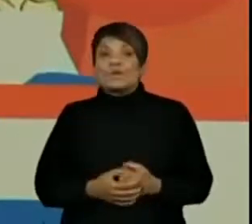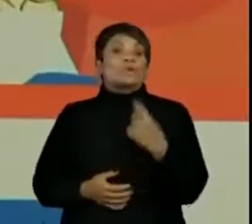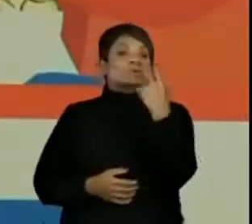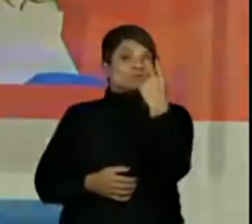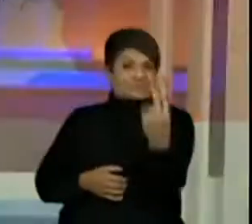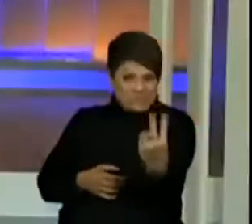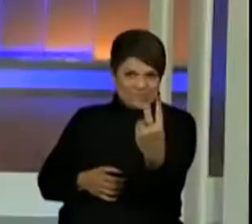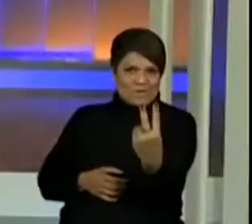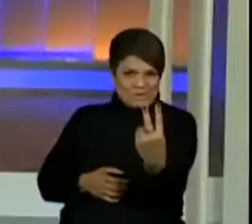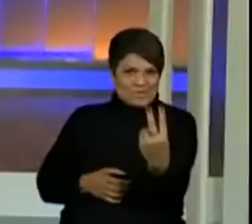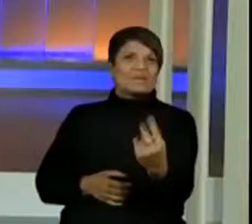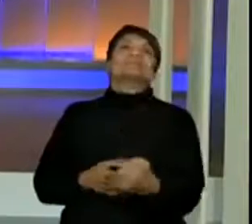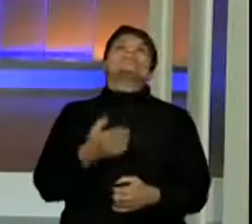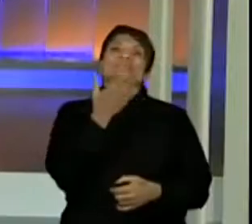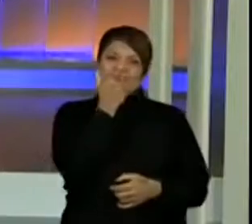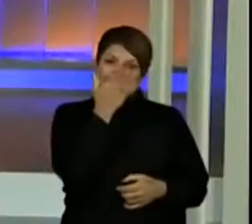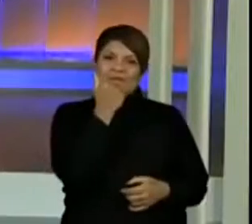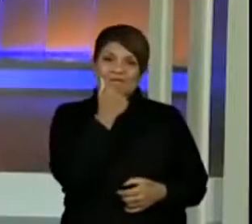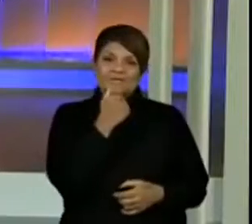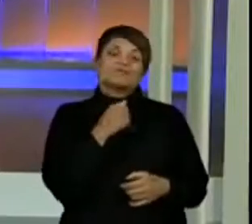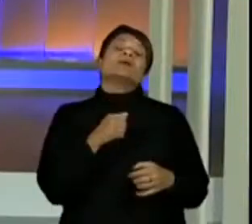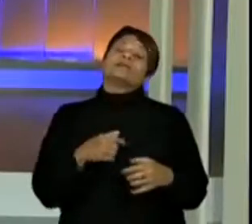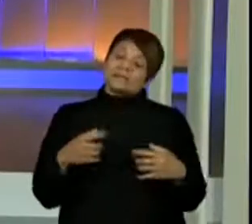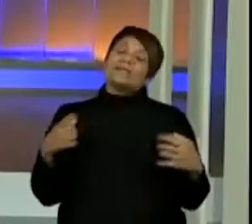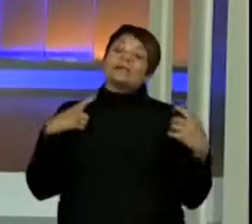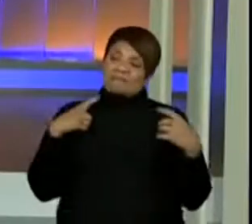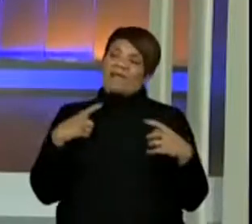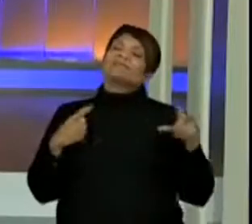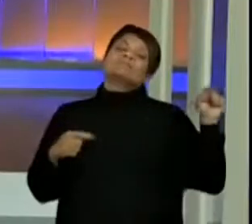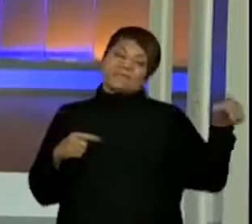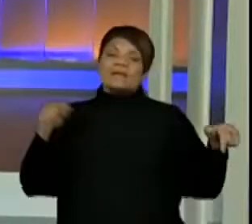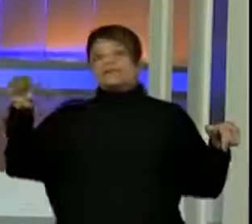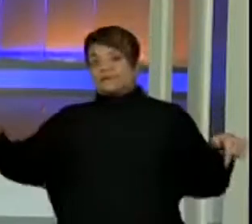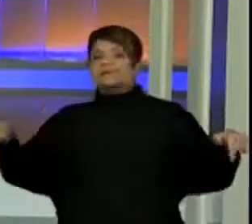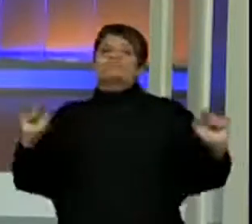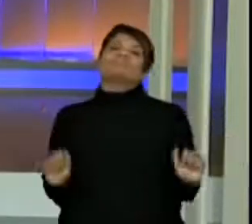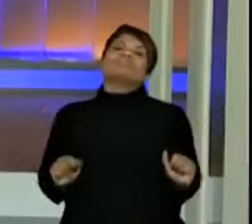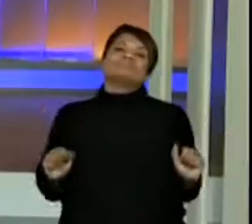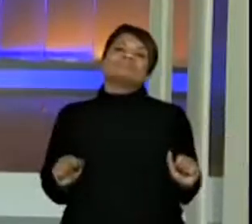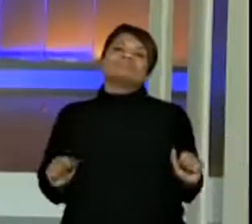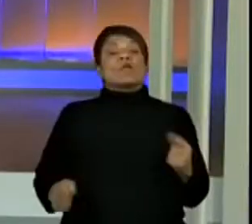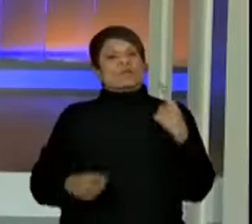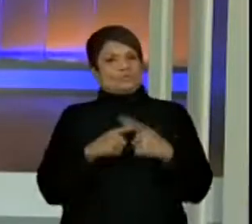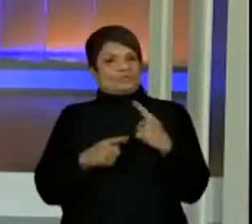dois alimentos. Muito bem. Campo e cidade. Porque, na realidade,